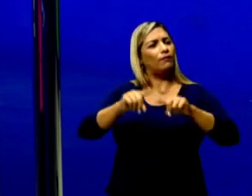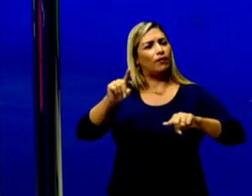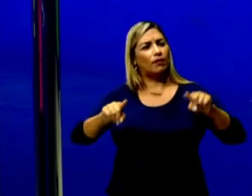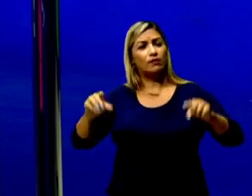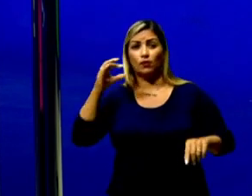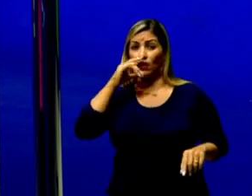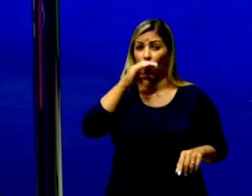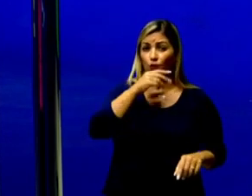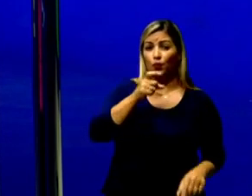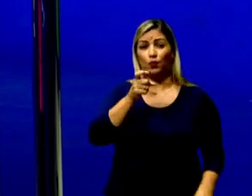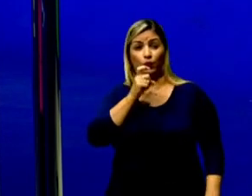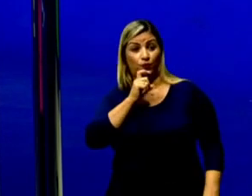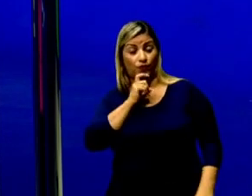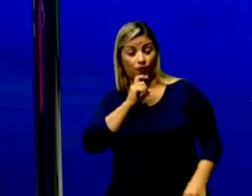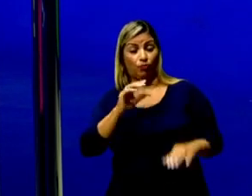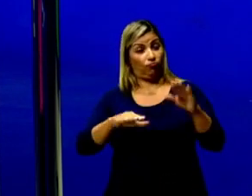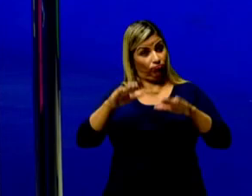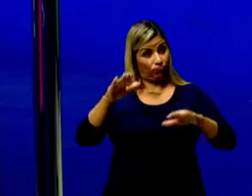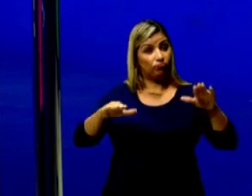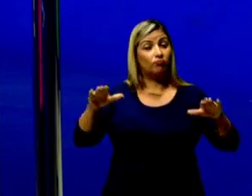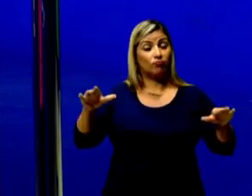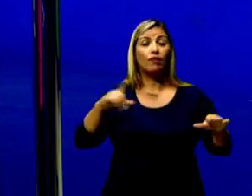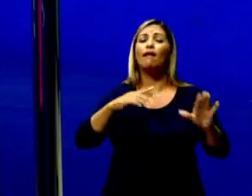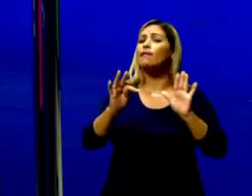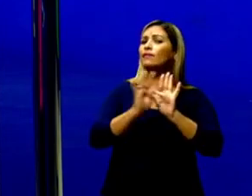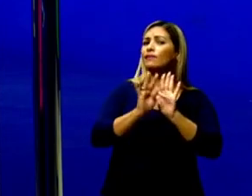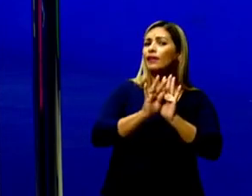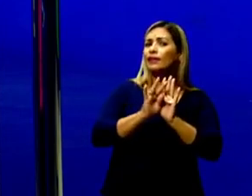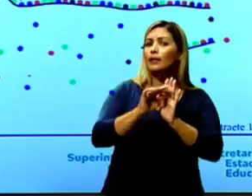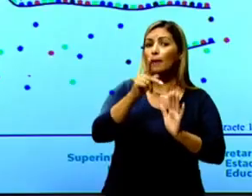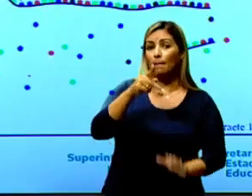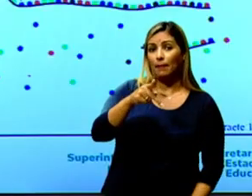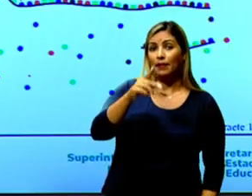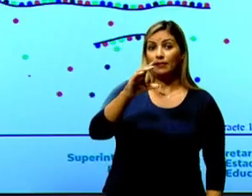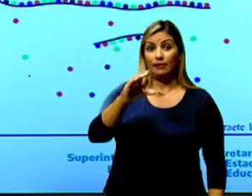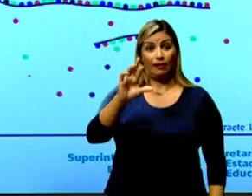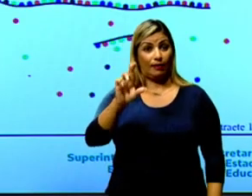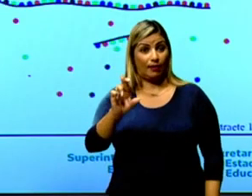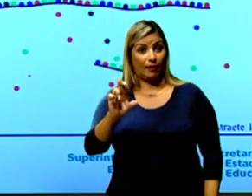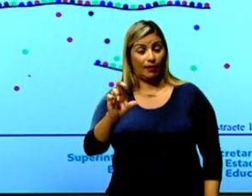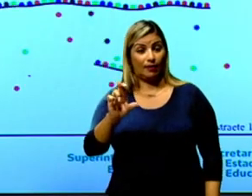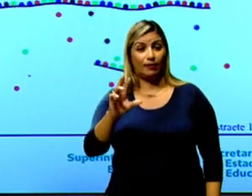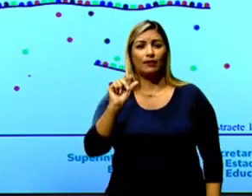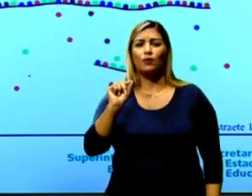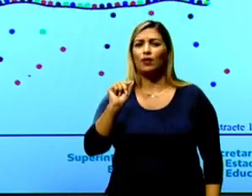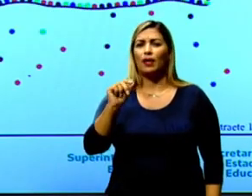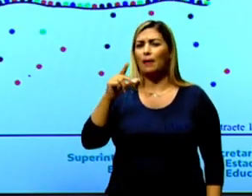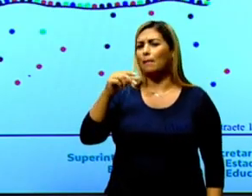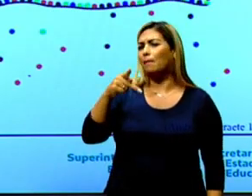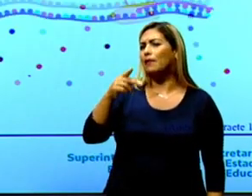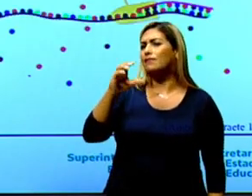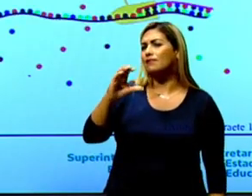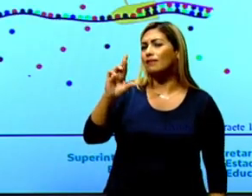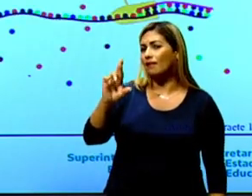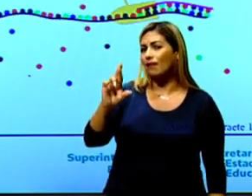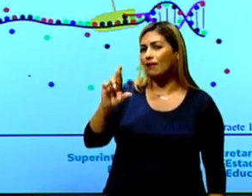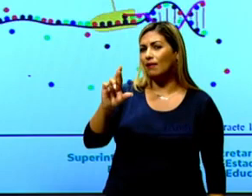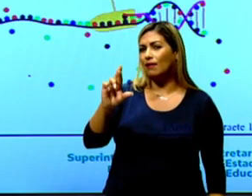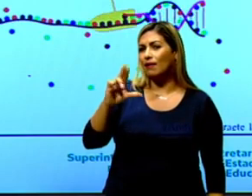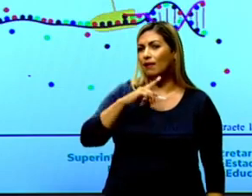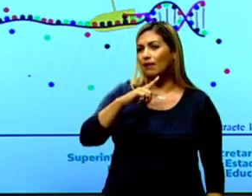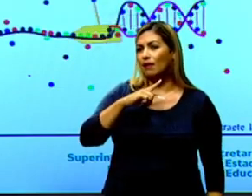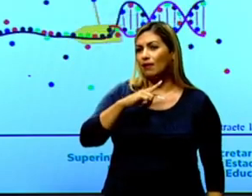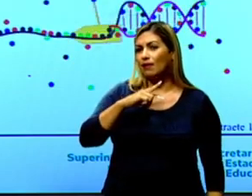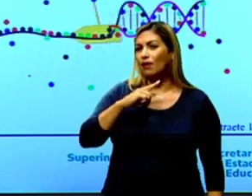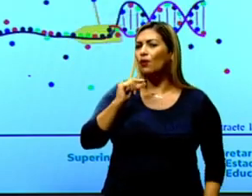de temperatura, é a técnica de PCR, sigla do inglês, que significa Polymerase